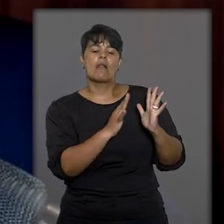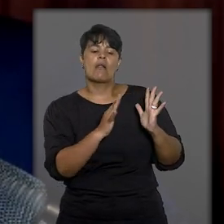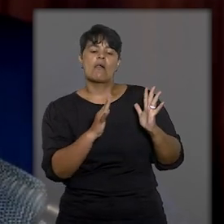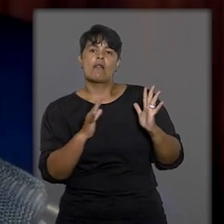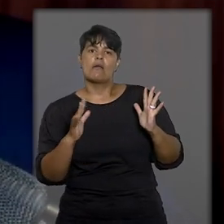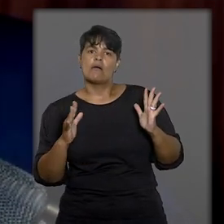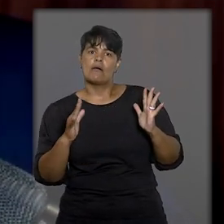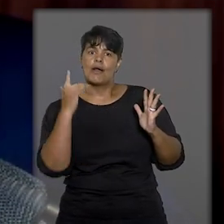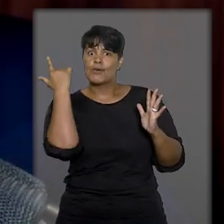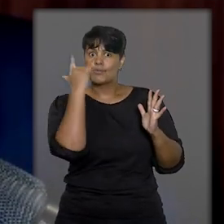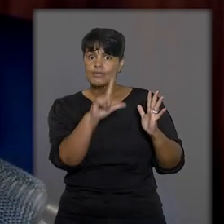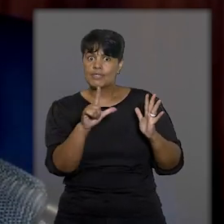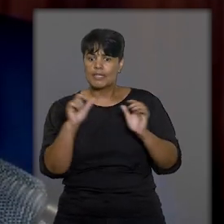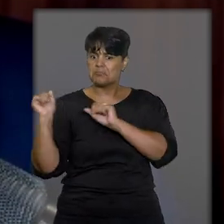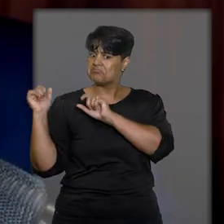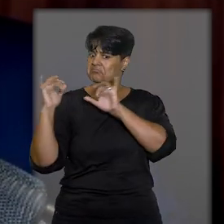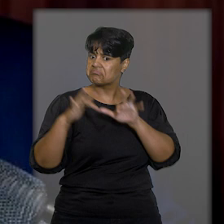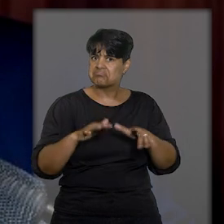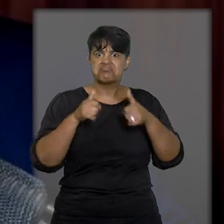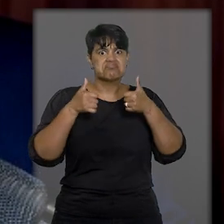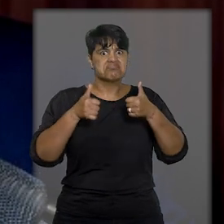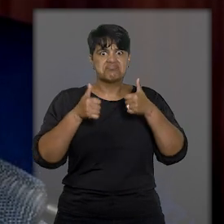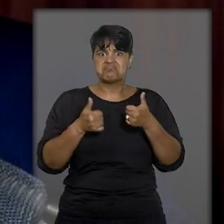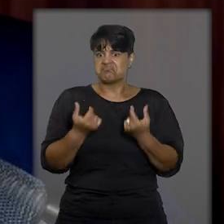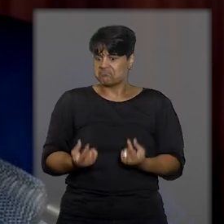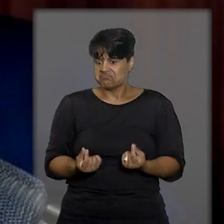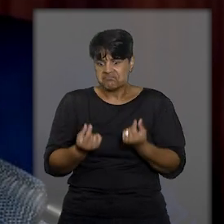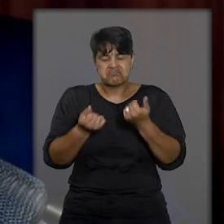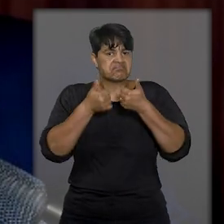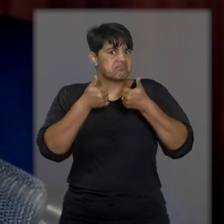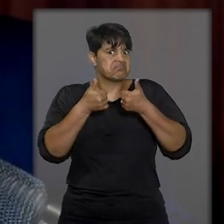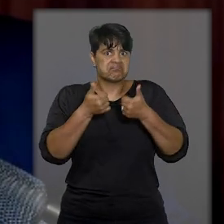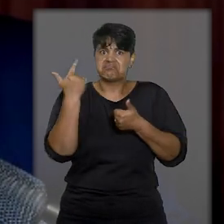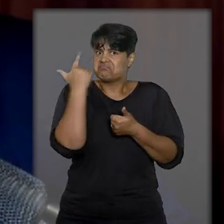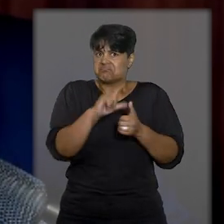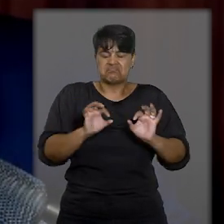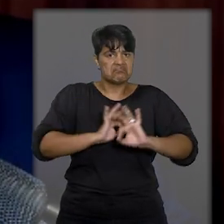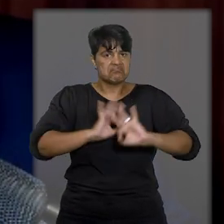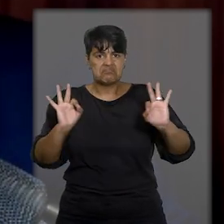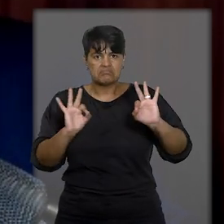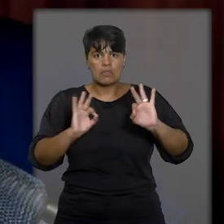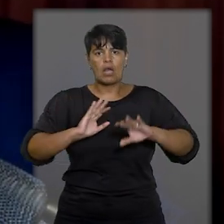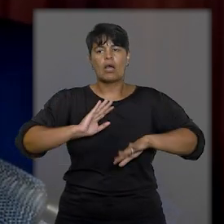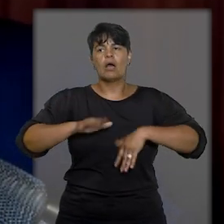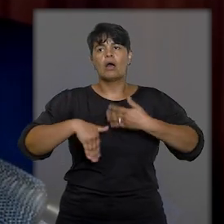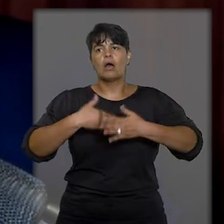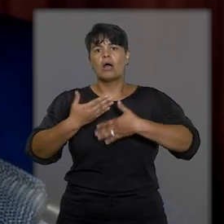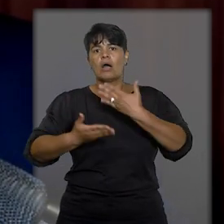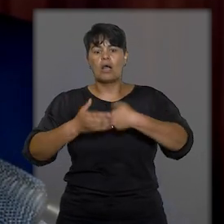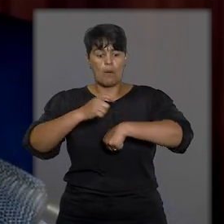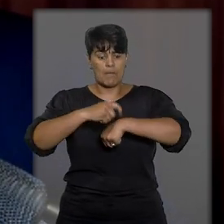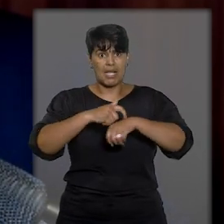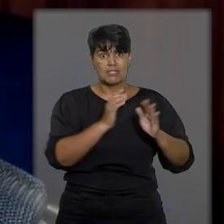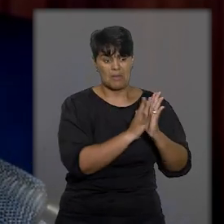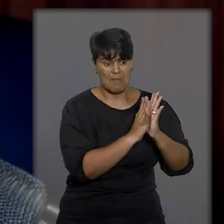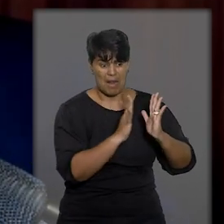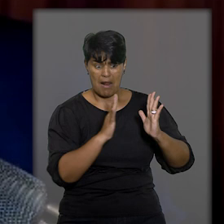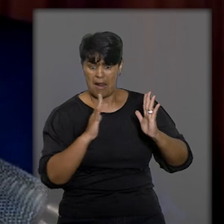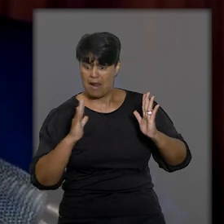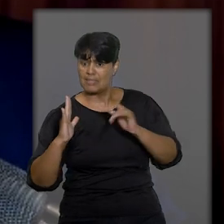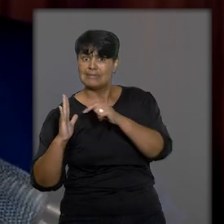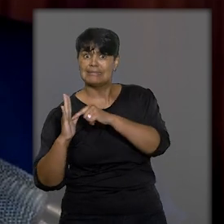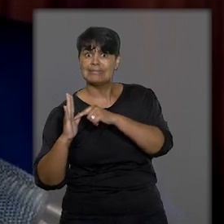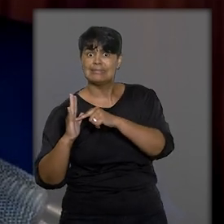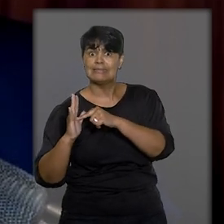instituir a atividade comercial, consegue auferir lucros e, quando ele começa a auferir lucros,